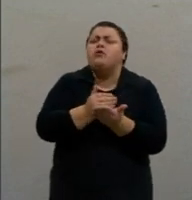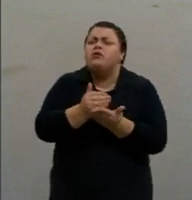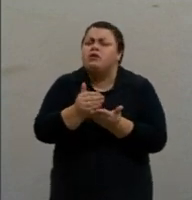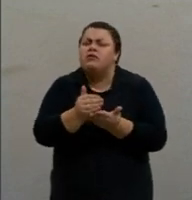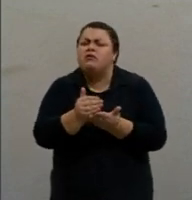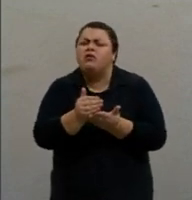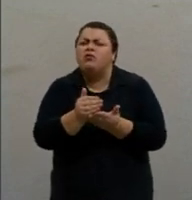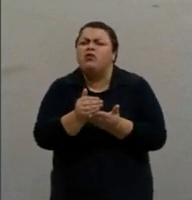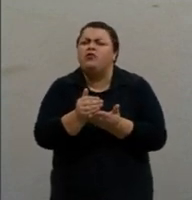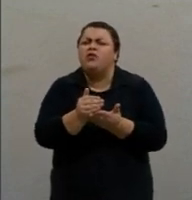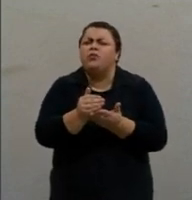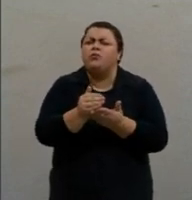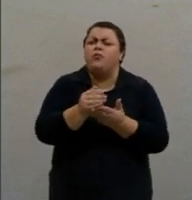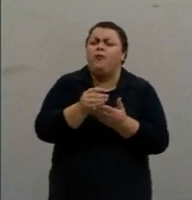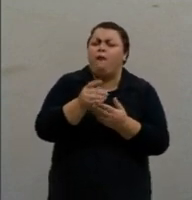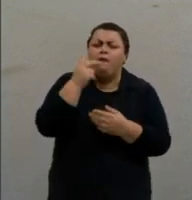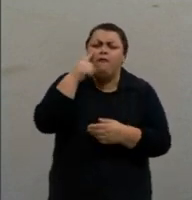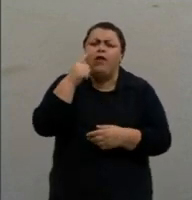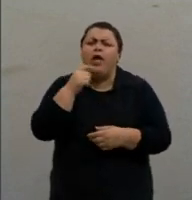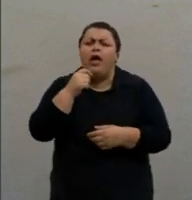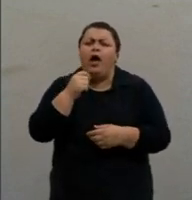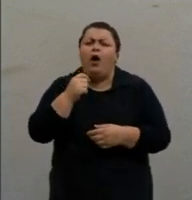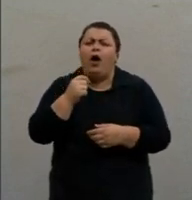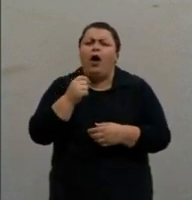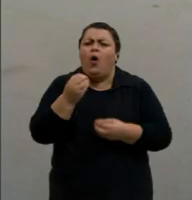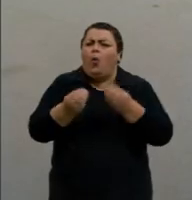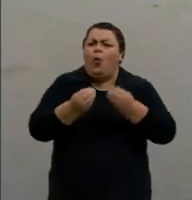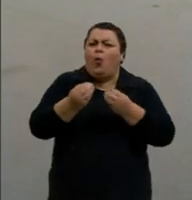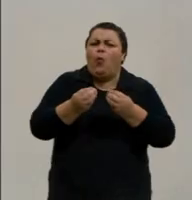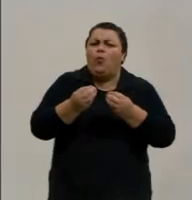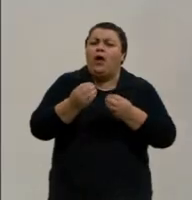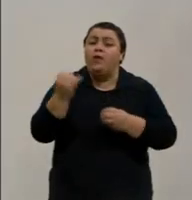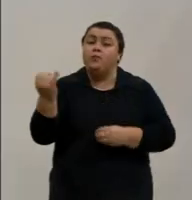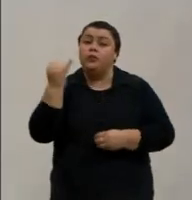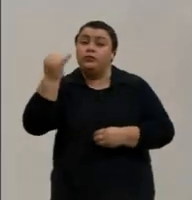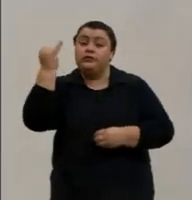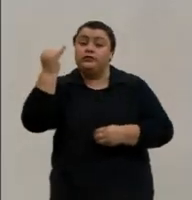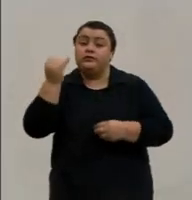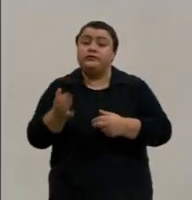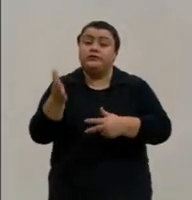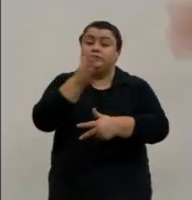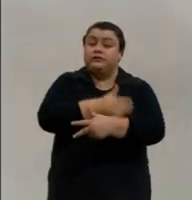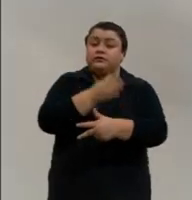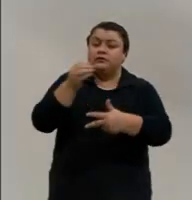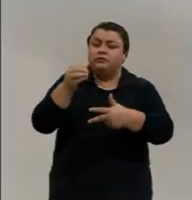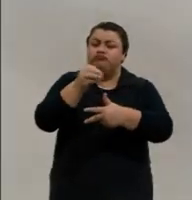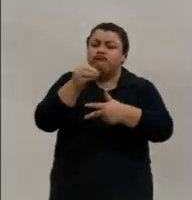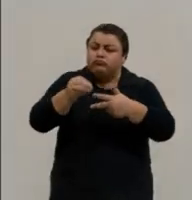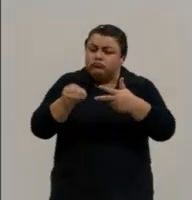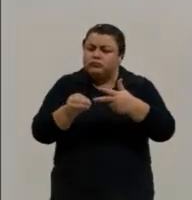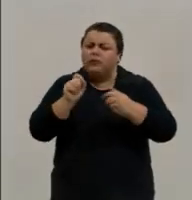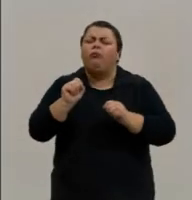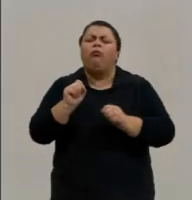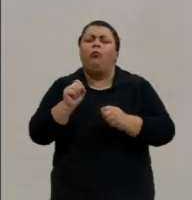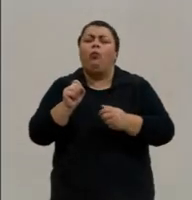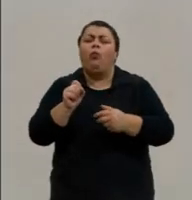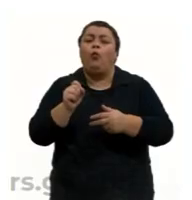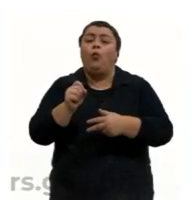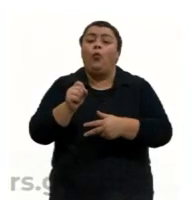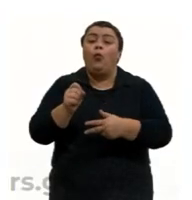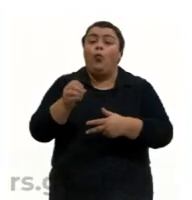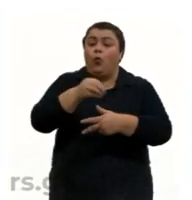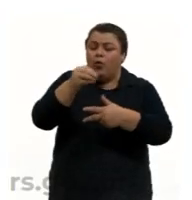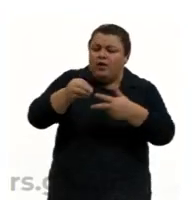o histórico e a importância do Enem, já que o projeto chama-se Pré-Enem. O Enem, ele surge